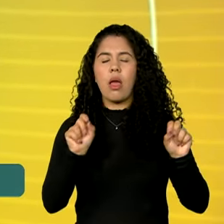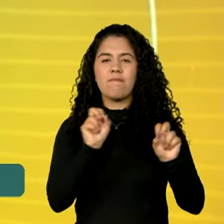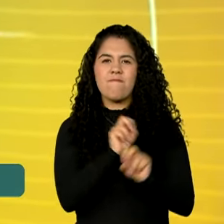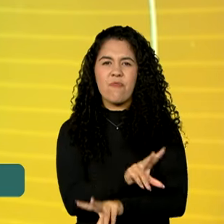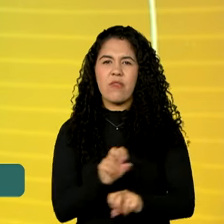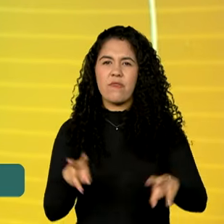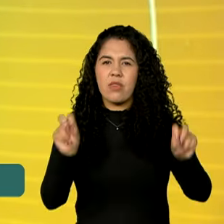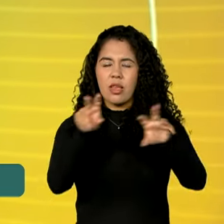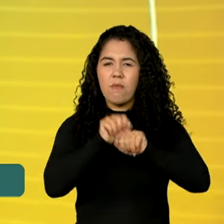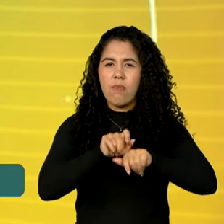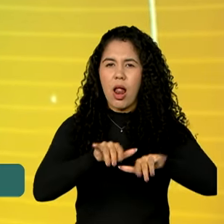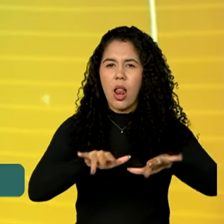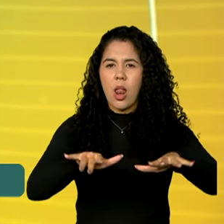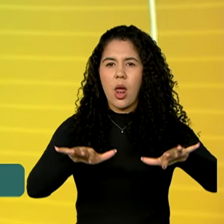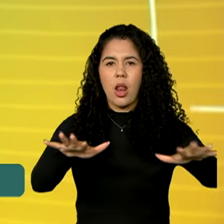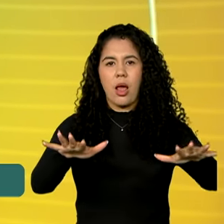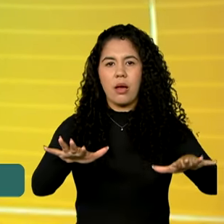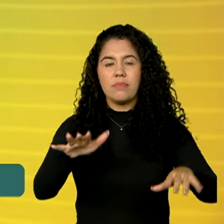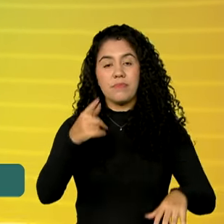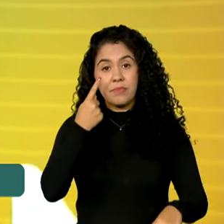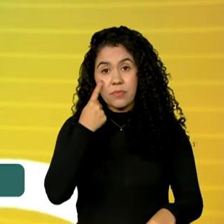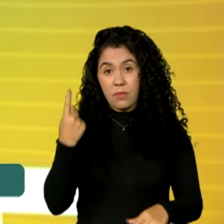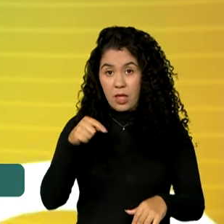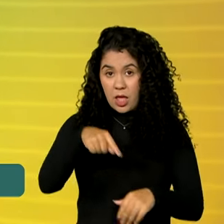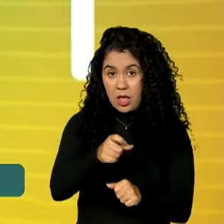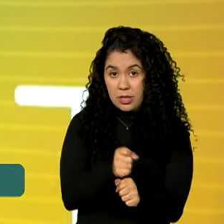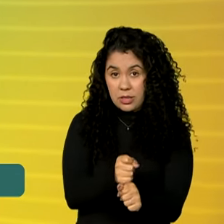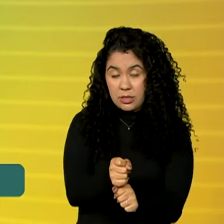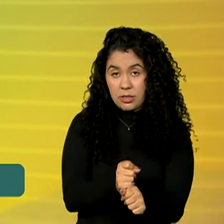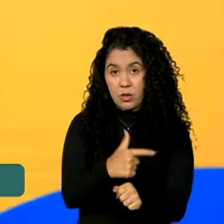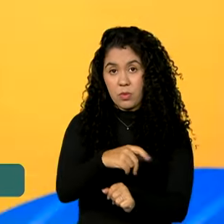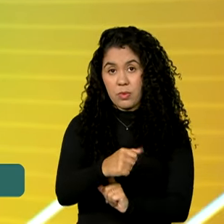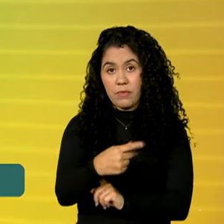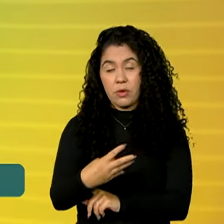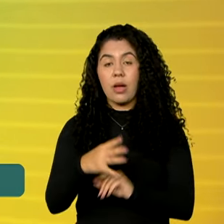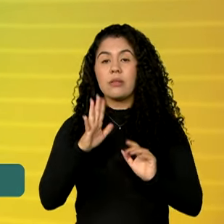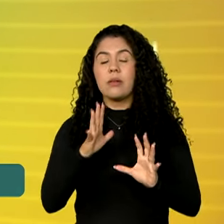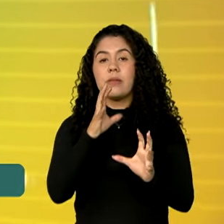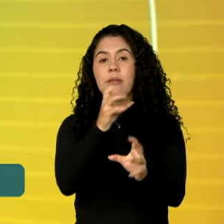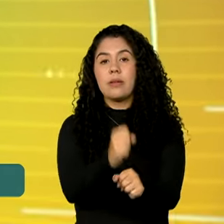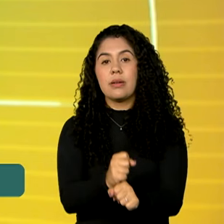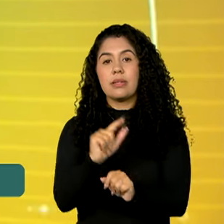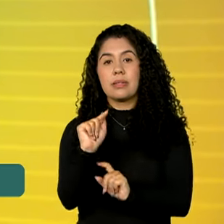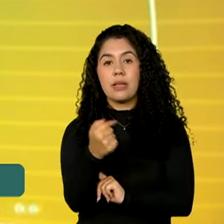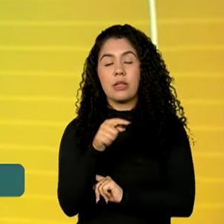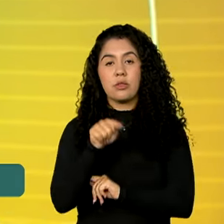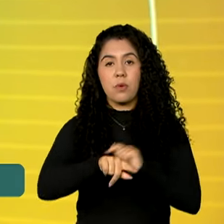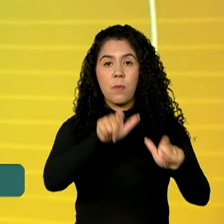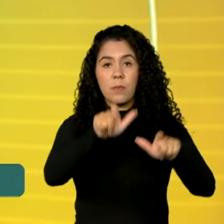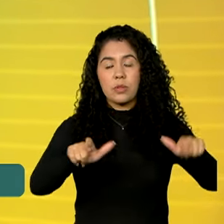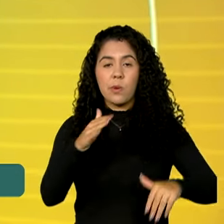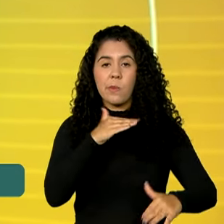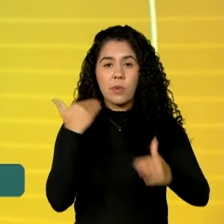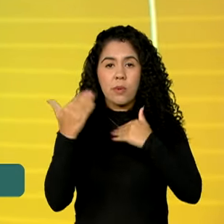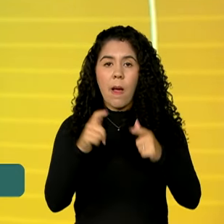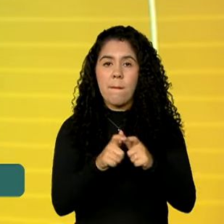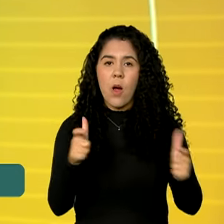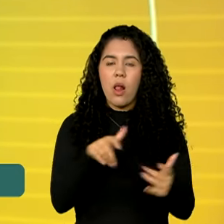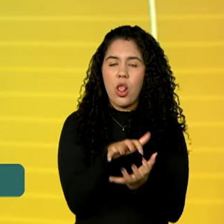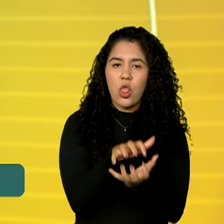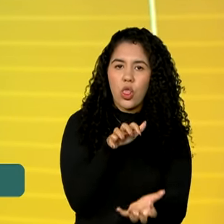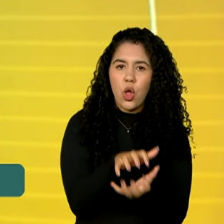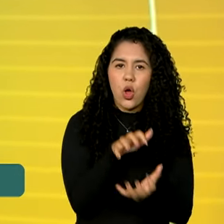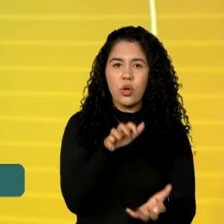emergências e hospitais de todo o país. Neste ano, foram registrados 7 mil óbitos, a maioria idosos,